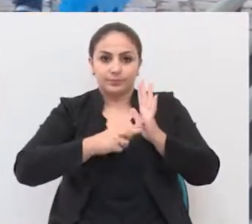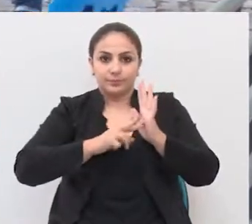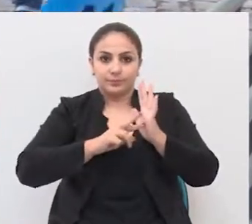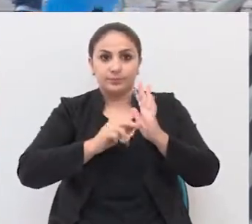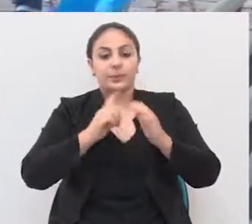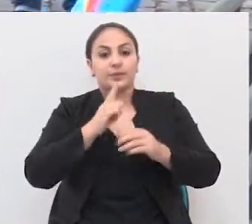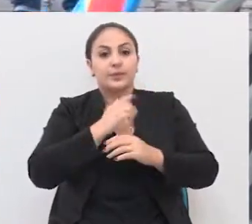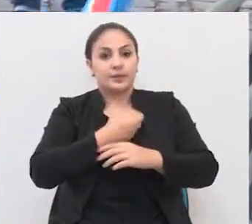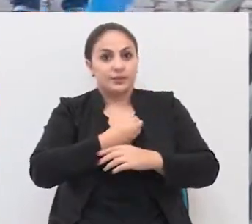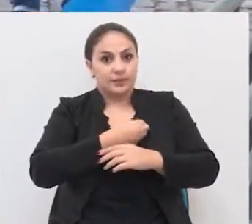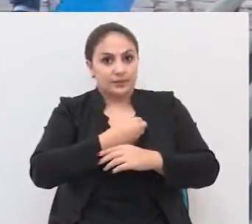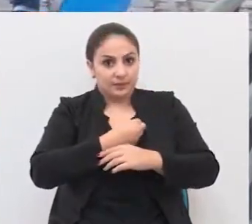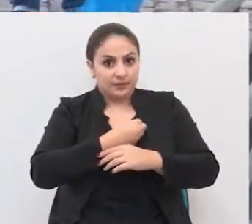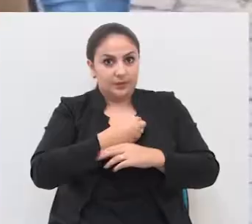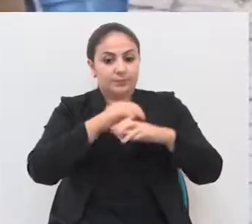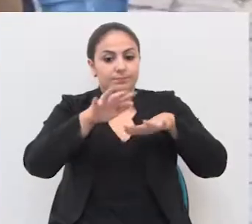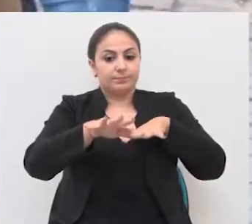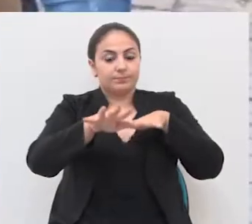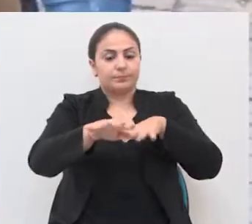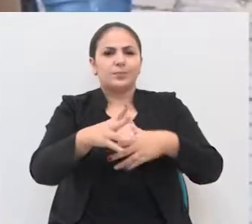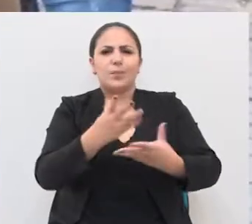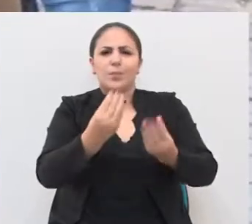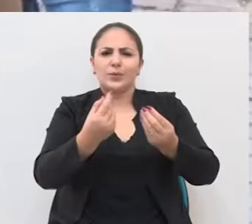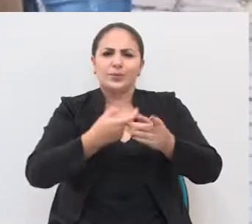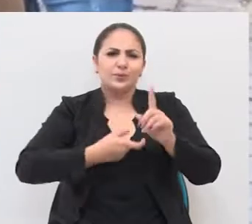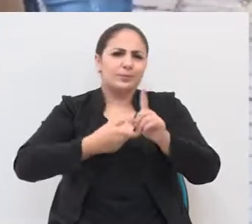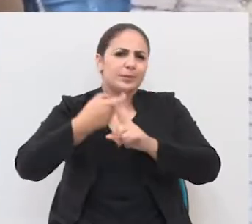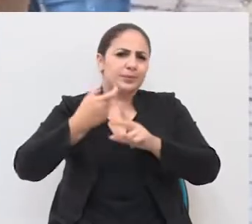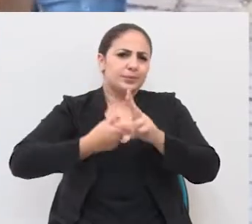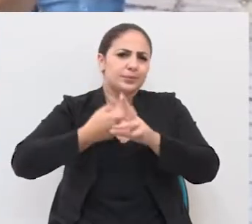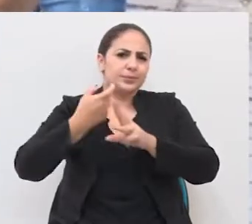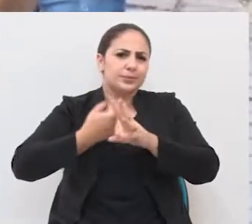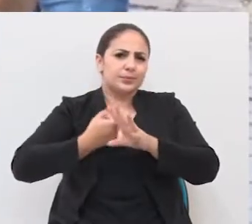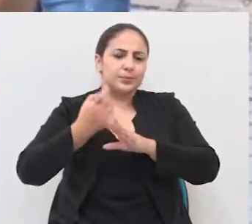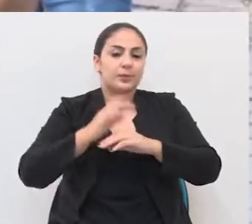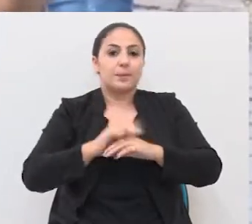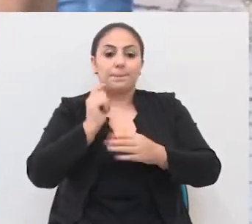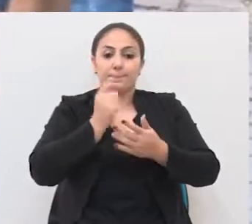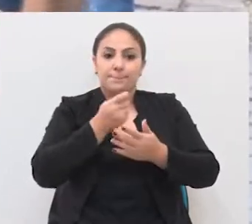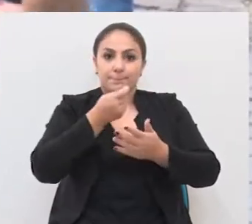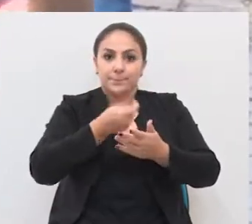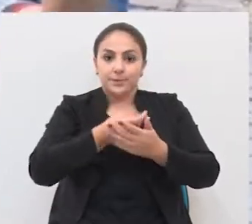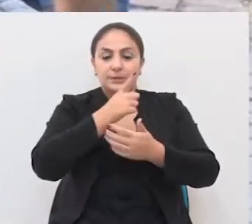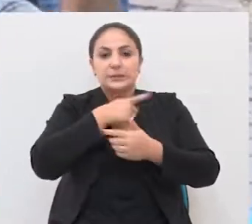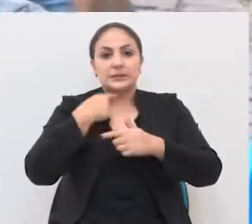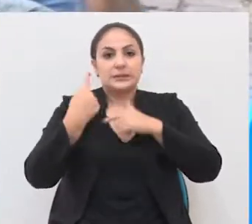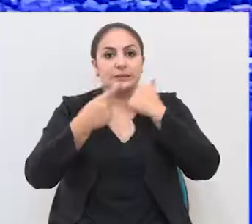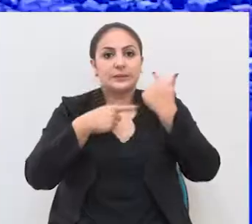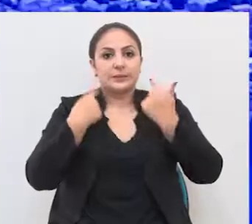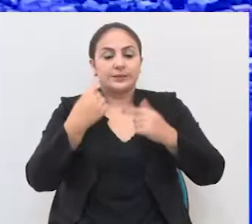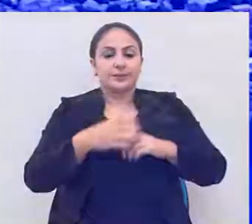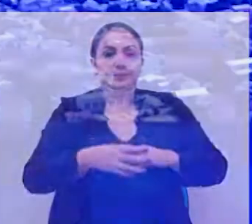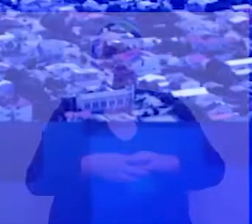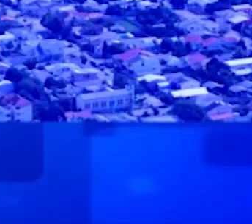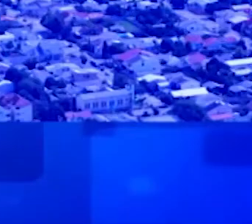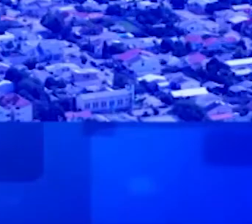que esteve na manifestação, há vários meses os vencimentos são pagos com atraso.